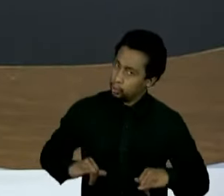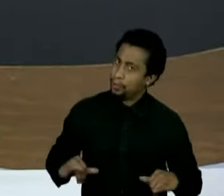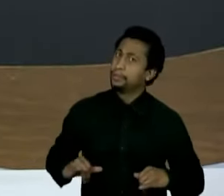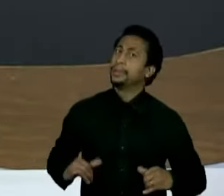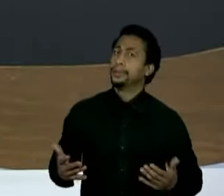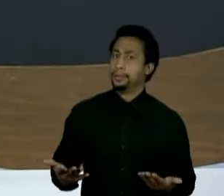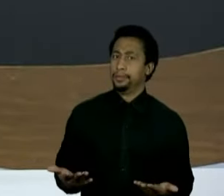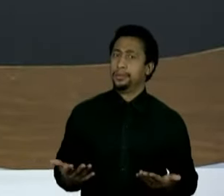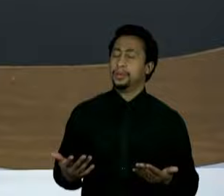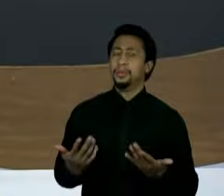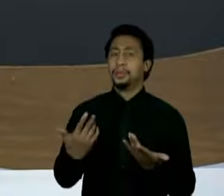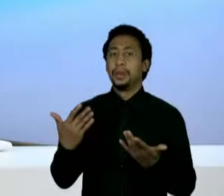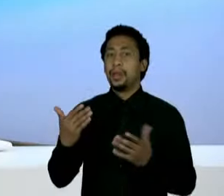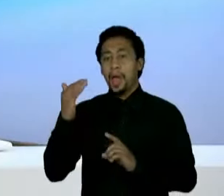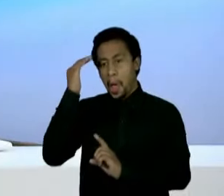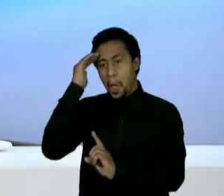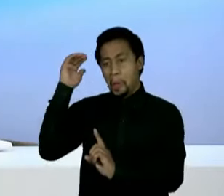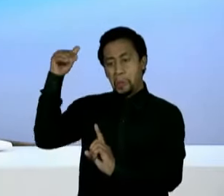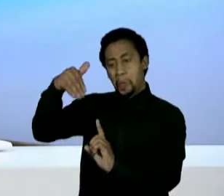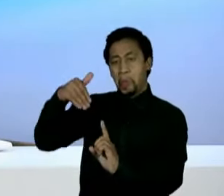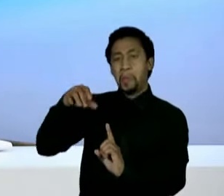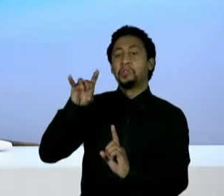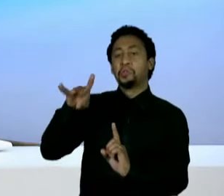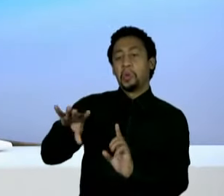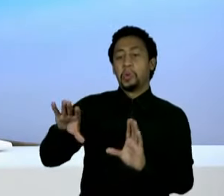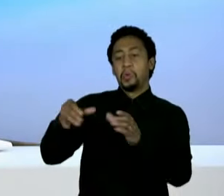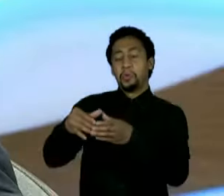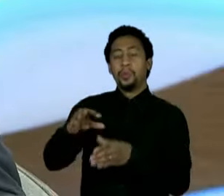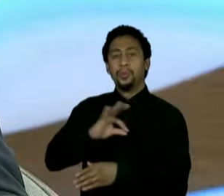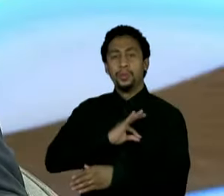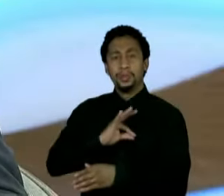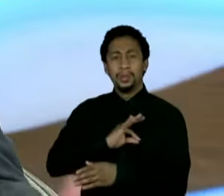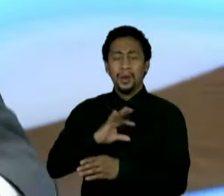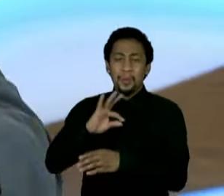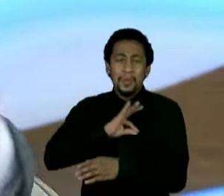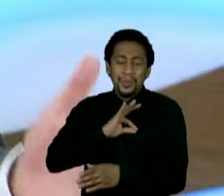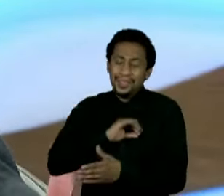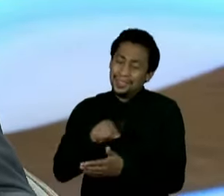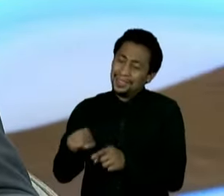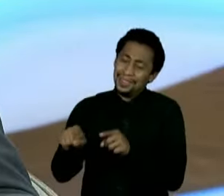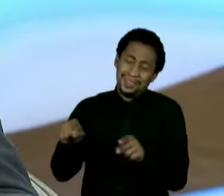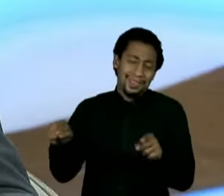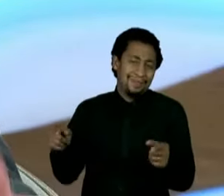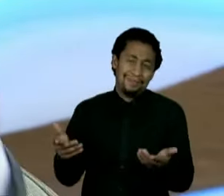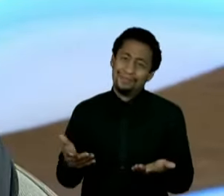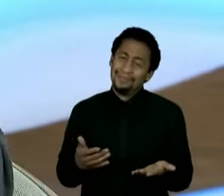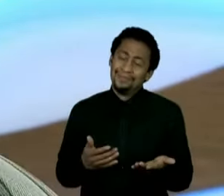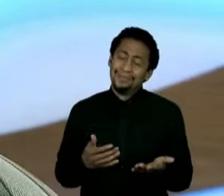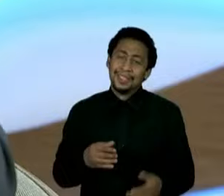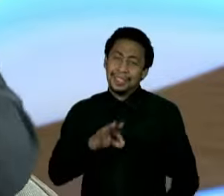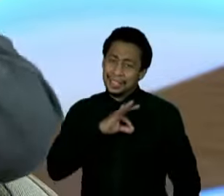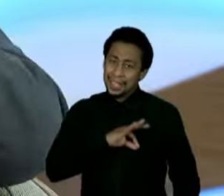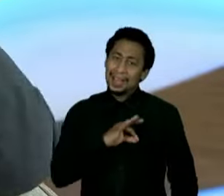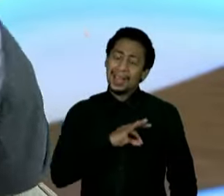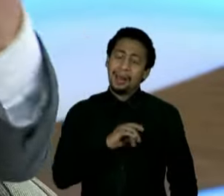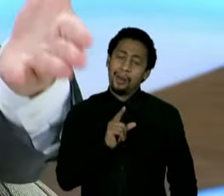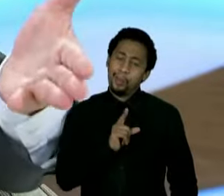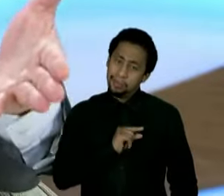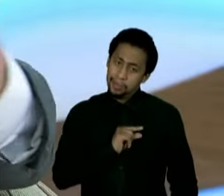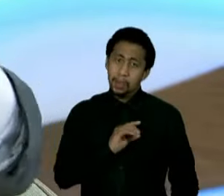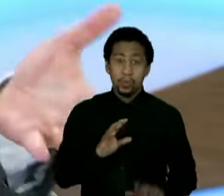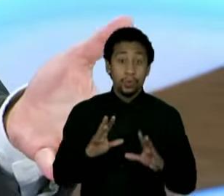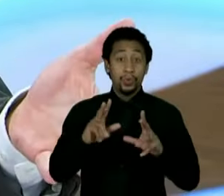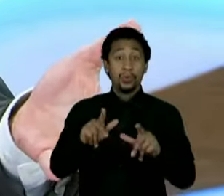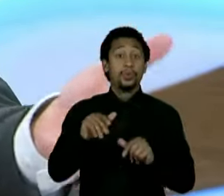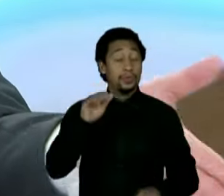que está sempre como se fosse a culpa só deles, de um pessoal que é extremamente mal remunerado, aliás, junto com todo o servidor público, que está sofrendo porque durante